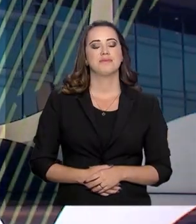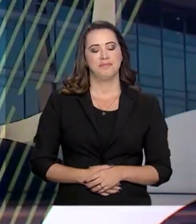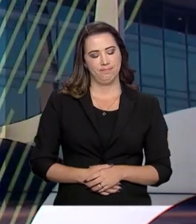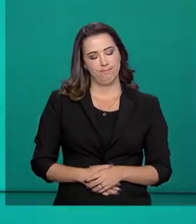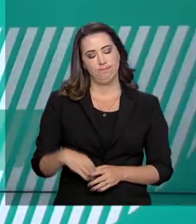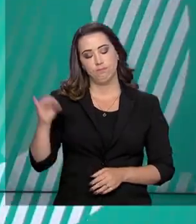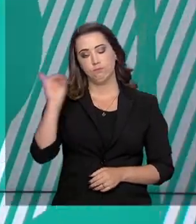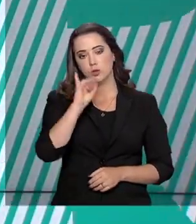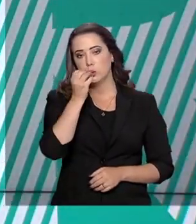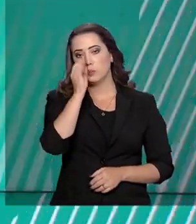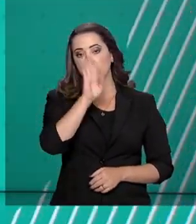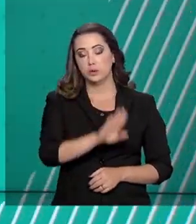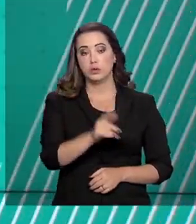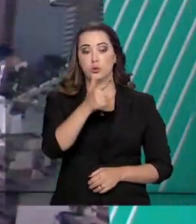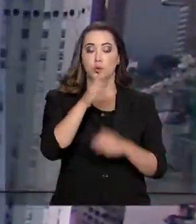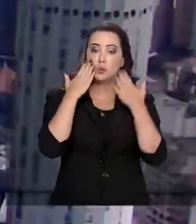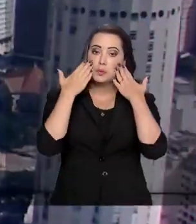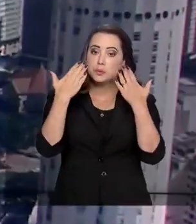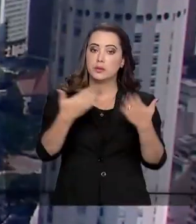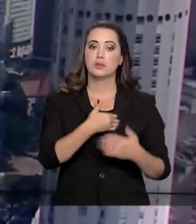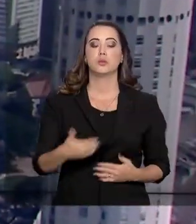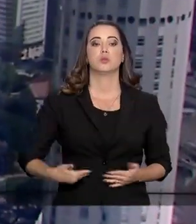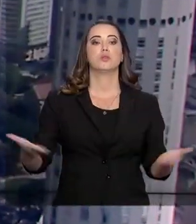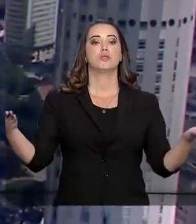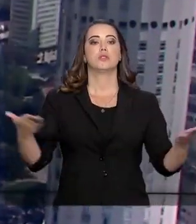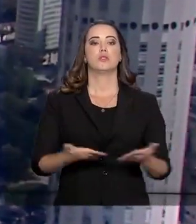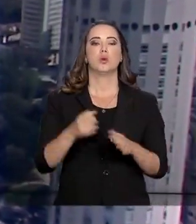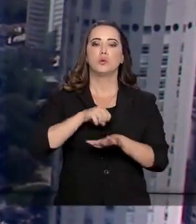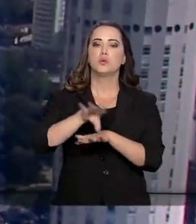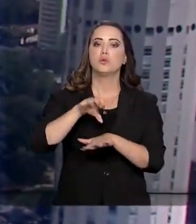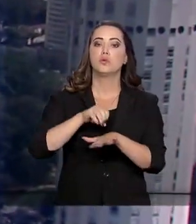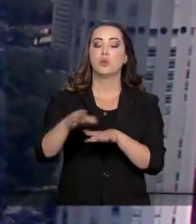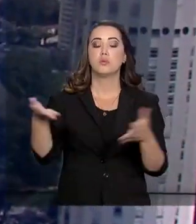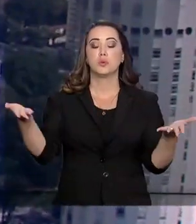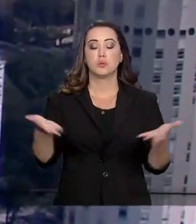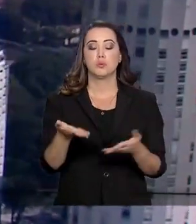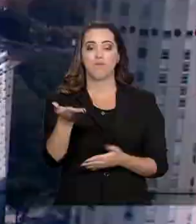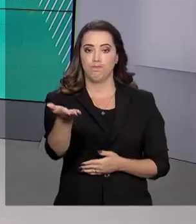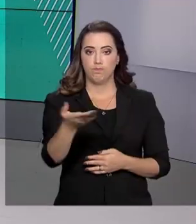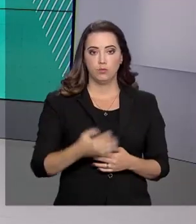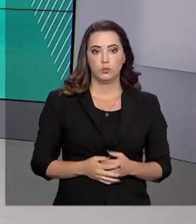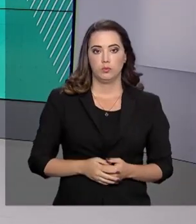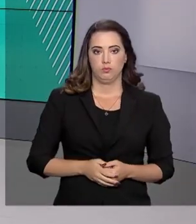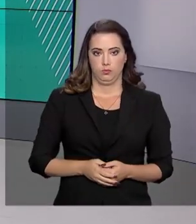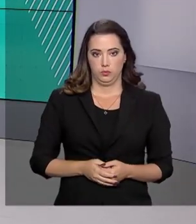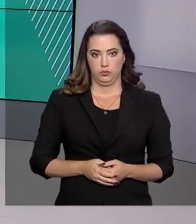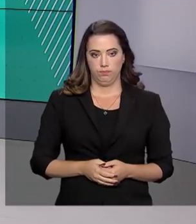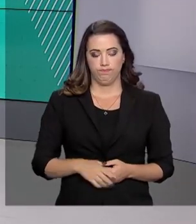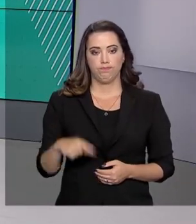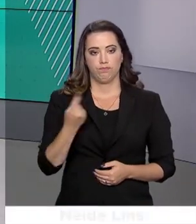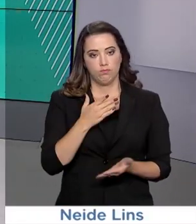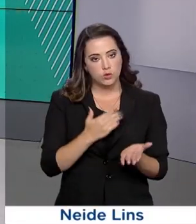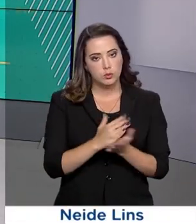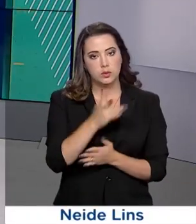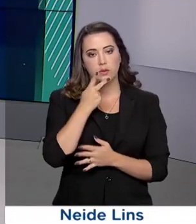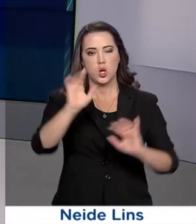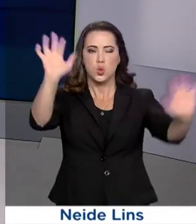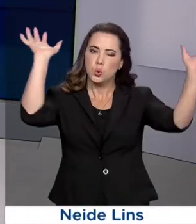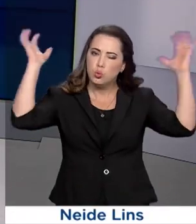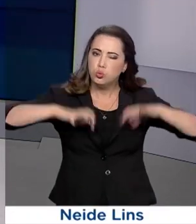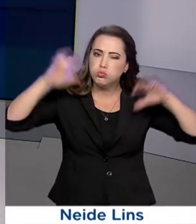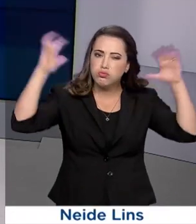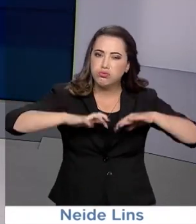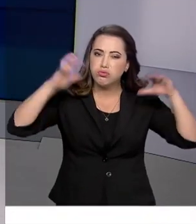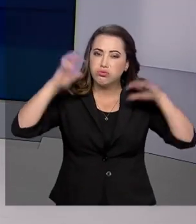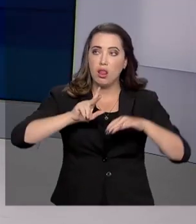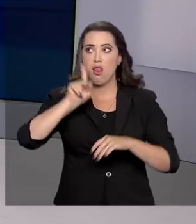Olá, boa tarde. Já está no ar o Governo agora com as últimas notícias para você. E a gente começa falando da chuva em São